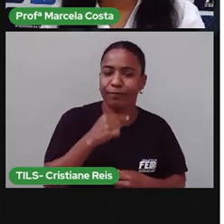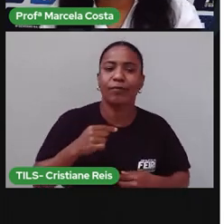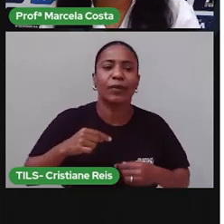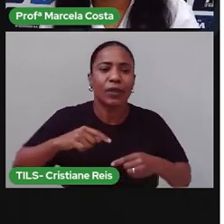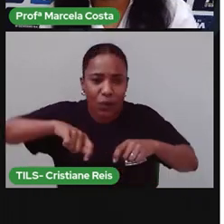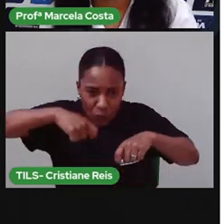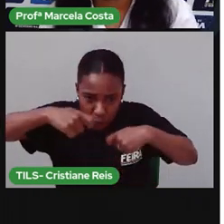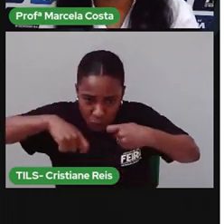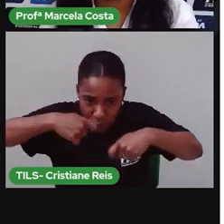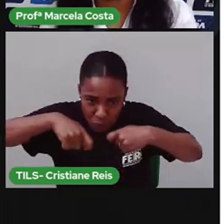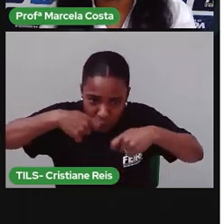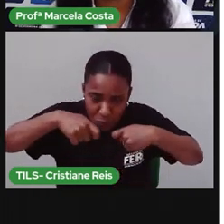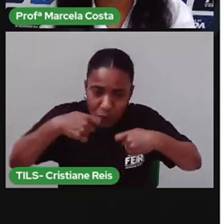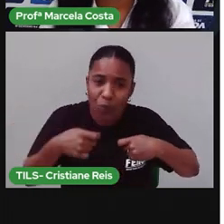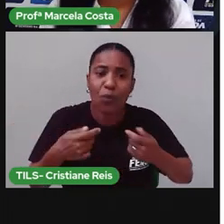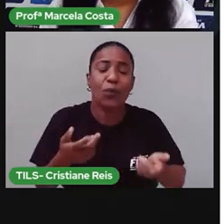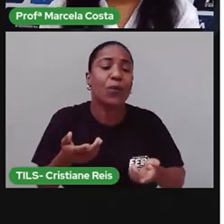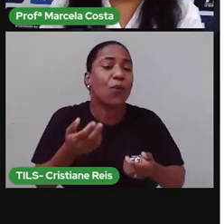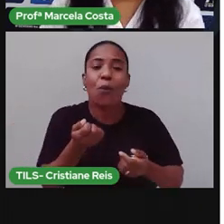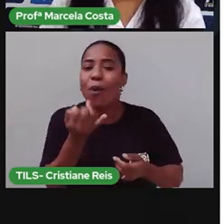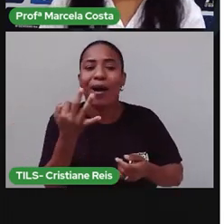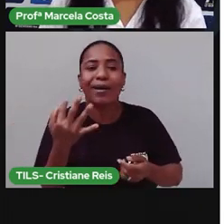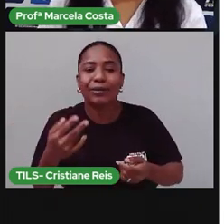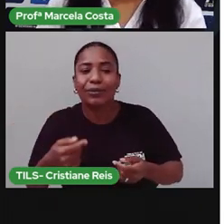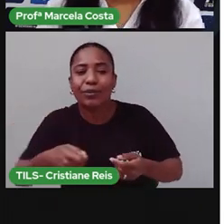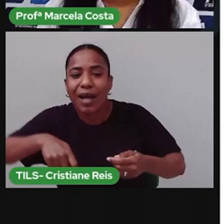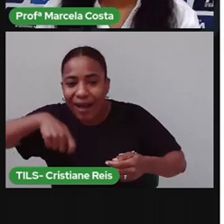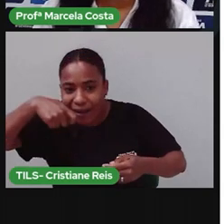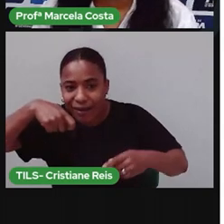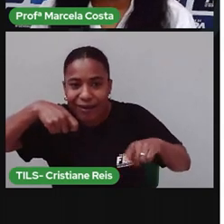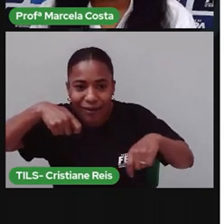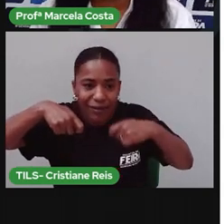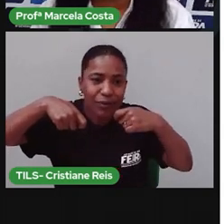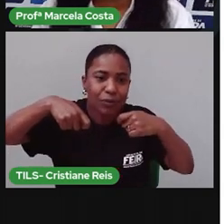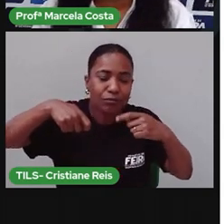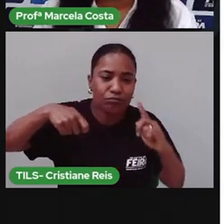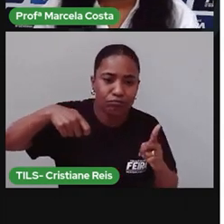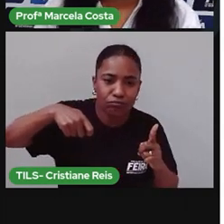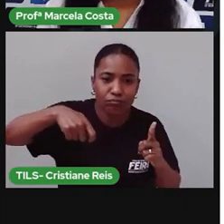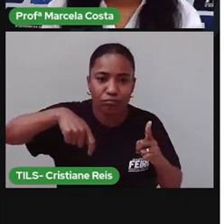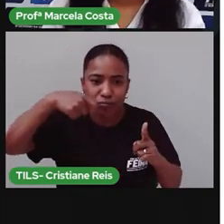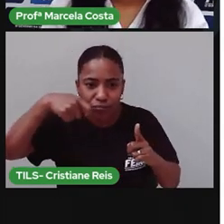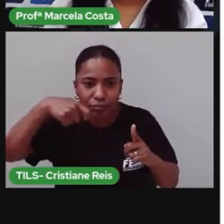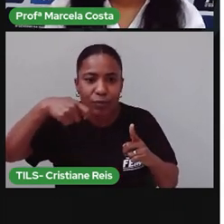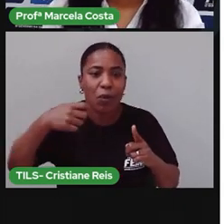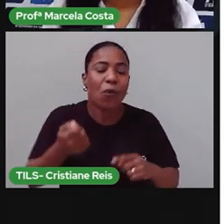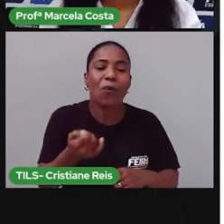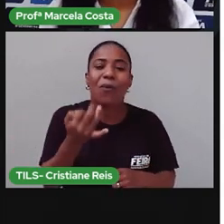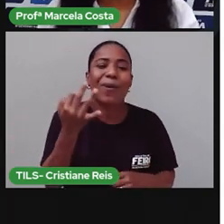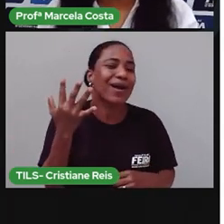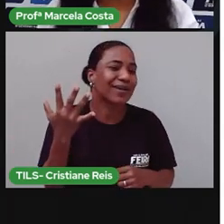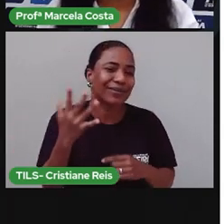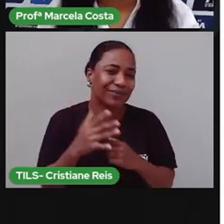você usa pra fazer uma refeição, né? Conta aí quantos